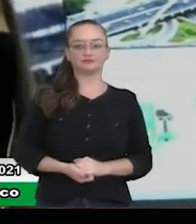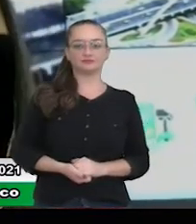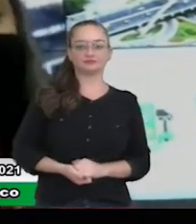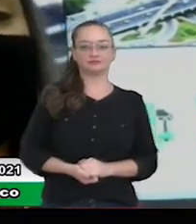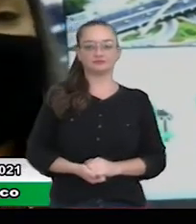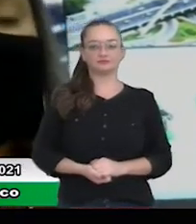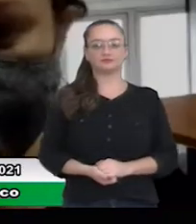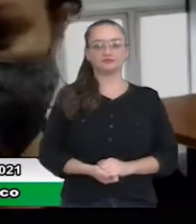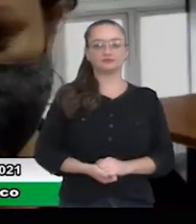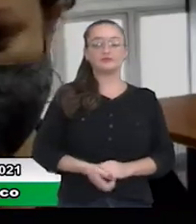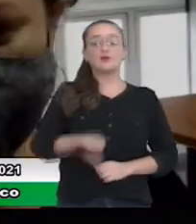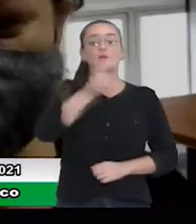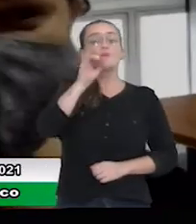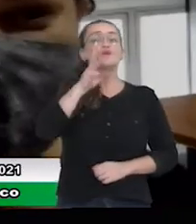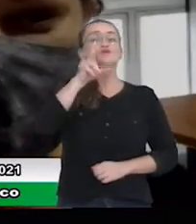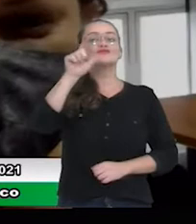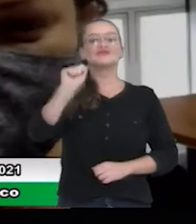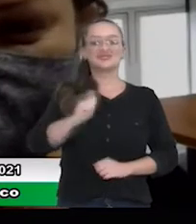Bom dia a todos.